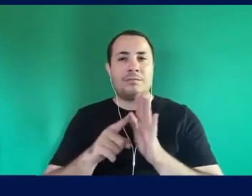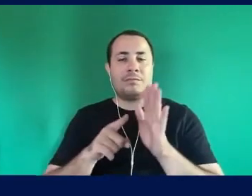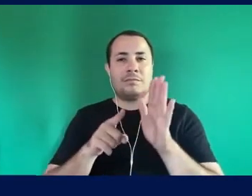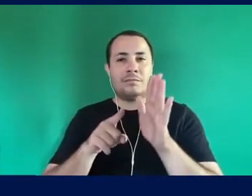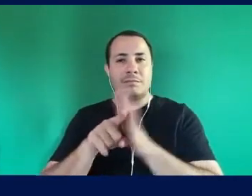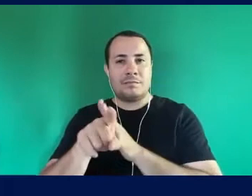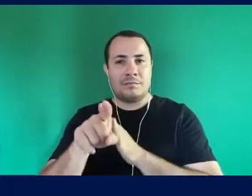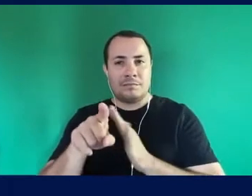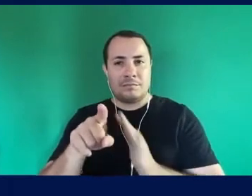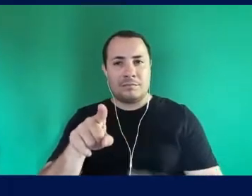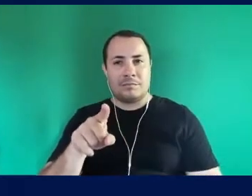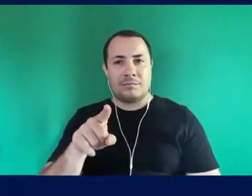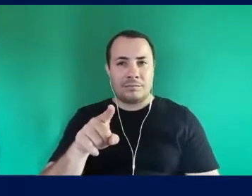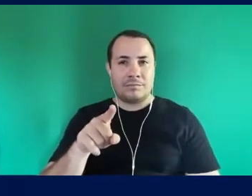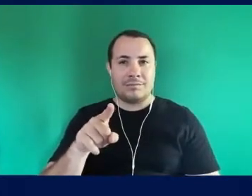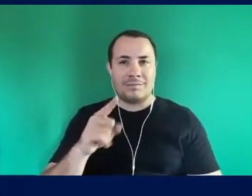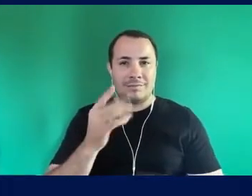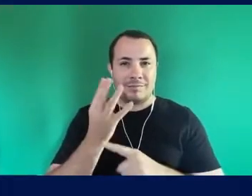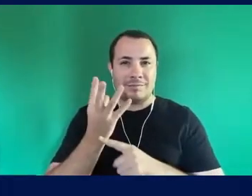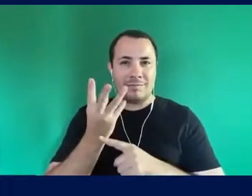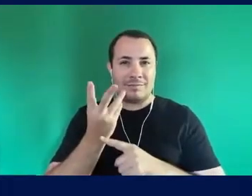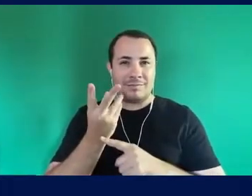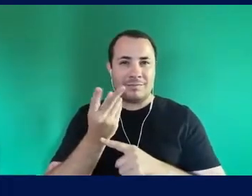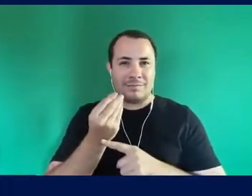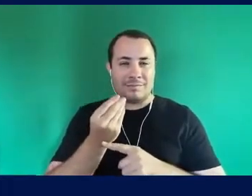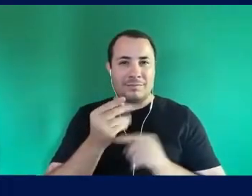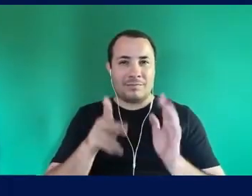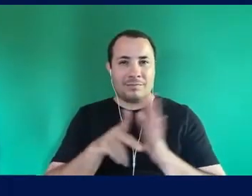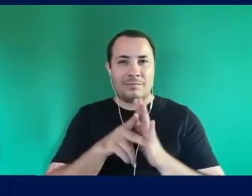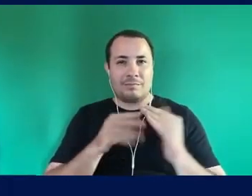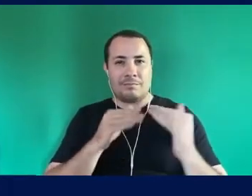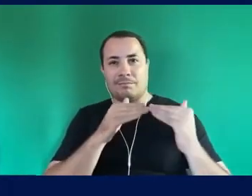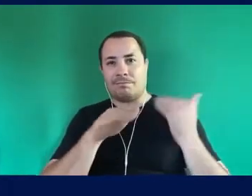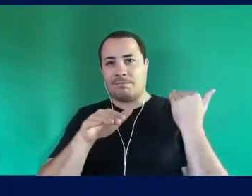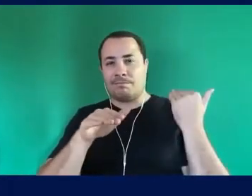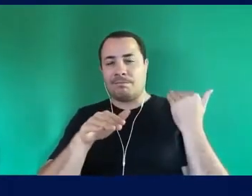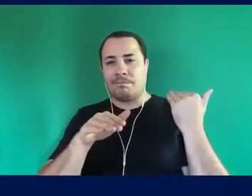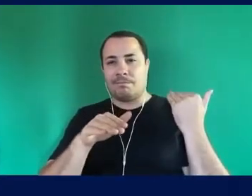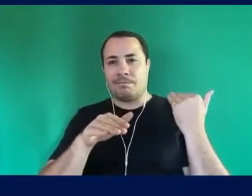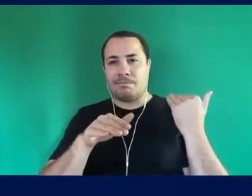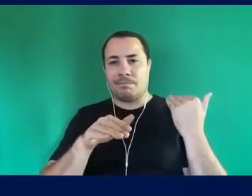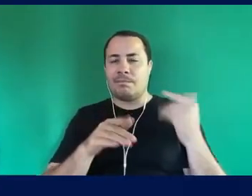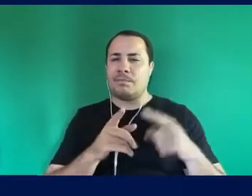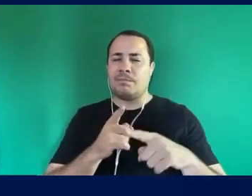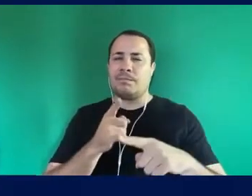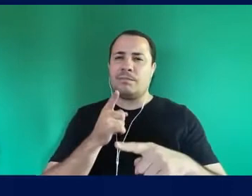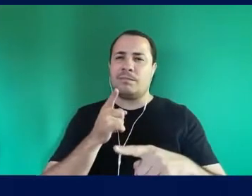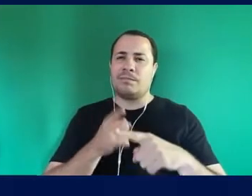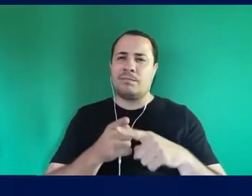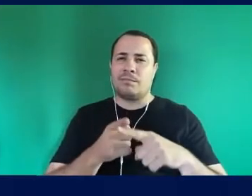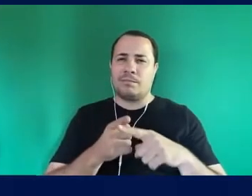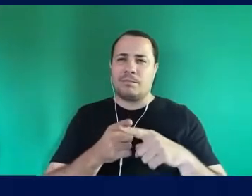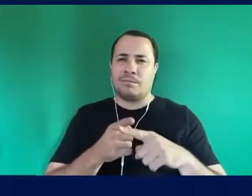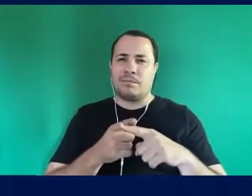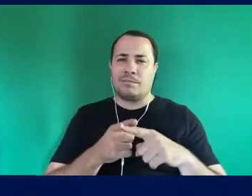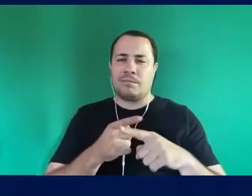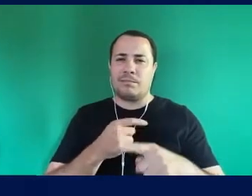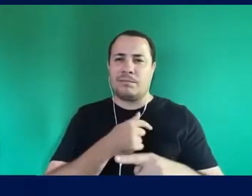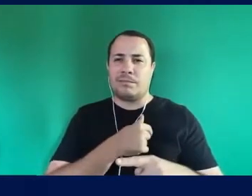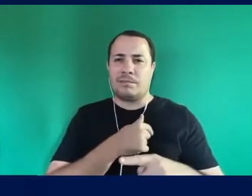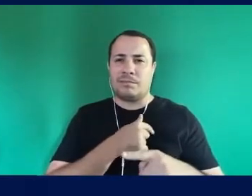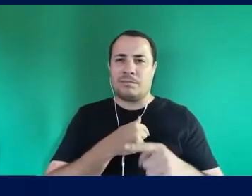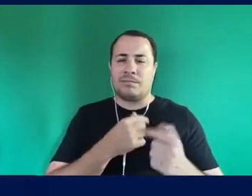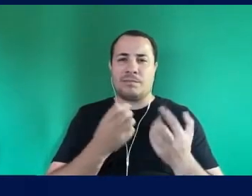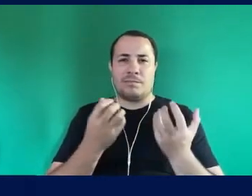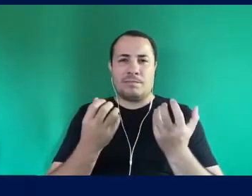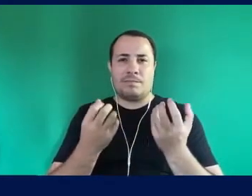Dessa arte de divergir Porque Quando é que eu concedo Eu faço a concessão